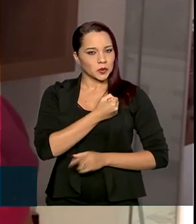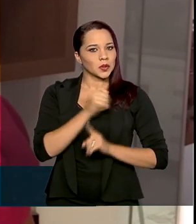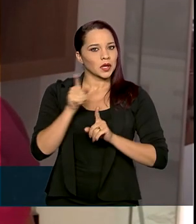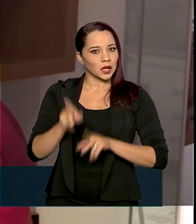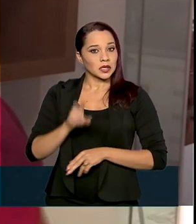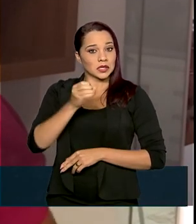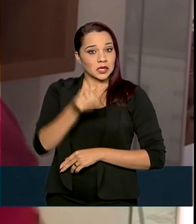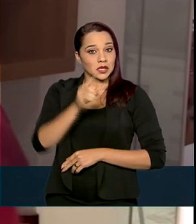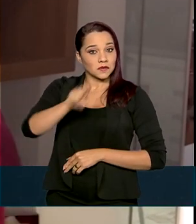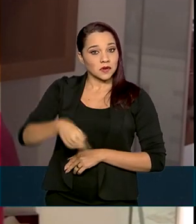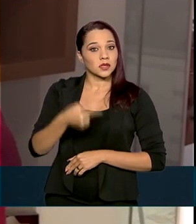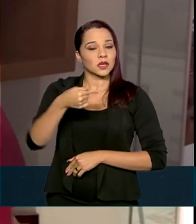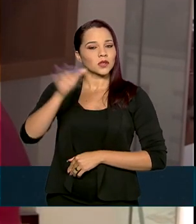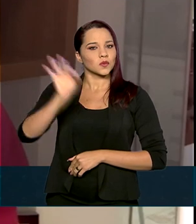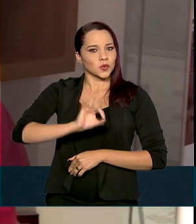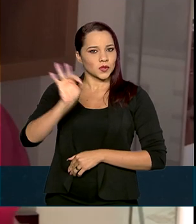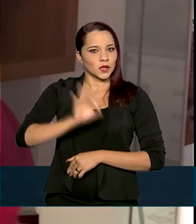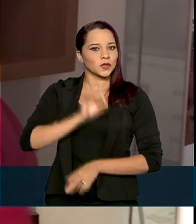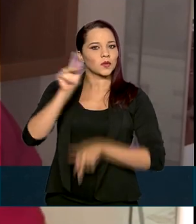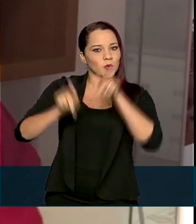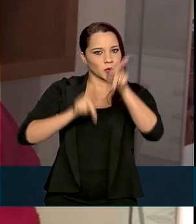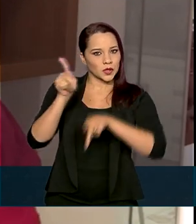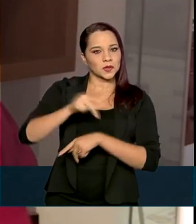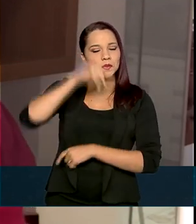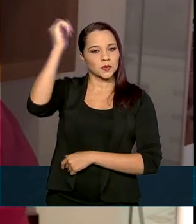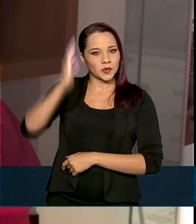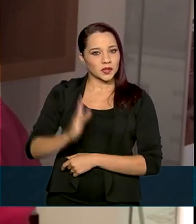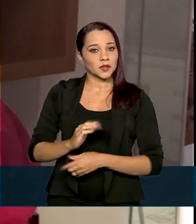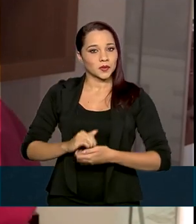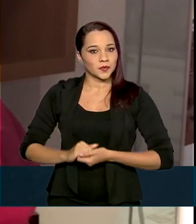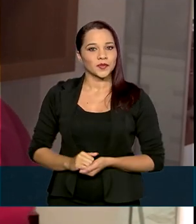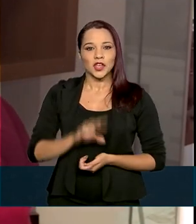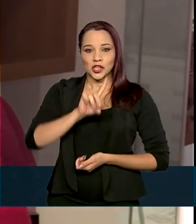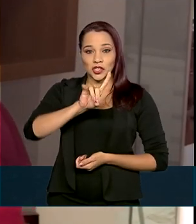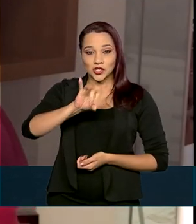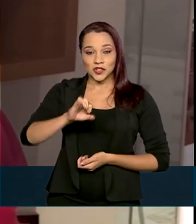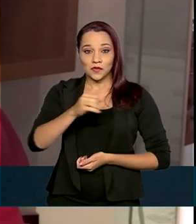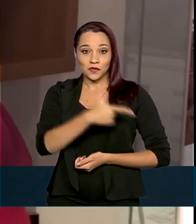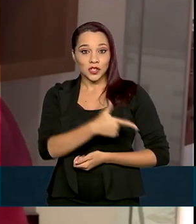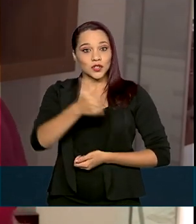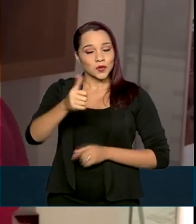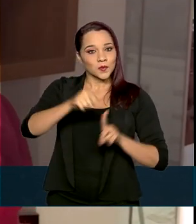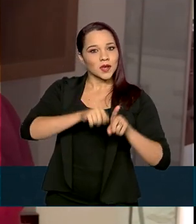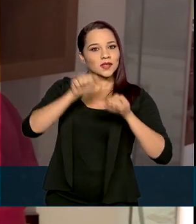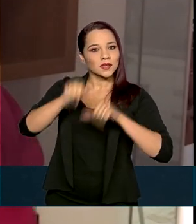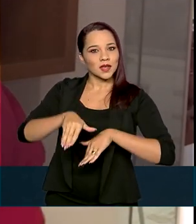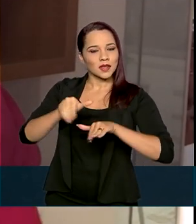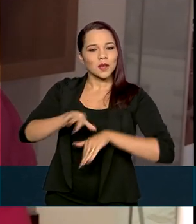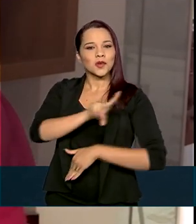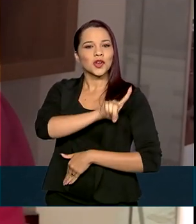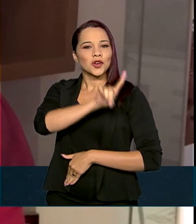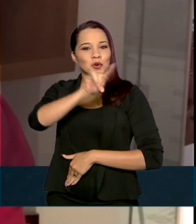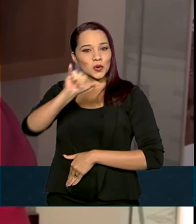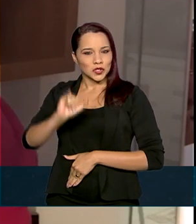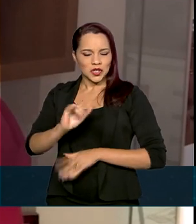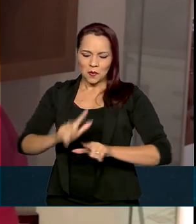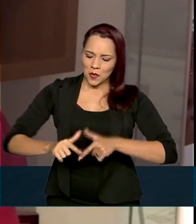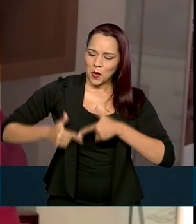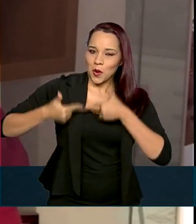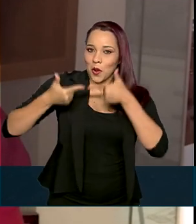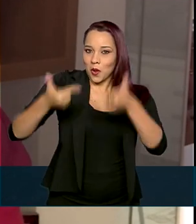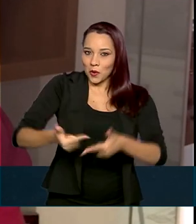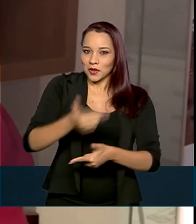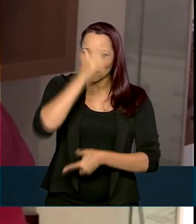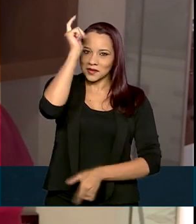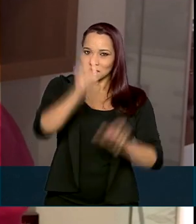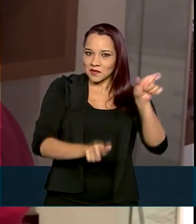6,7% da população. E dia 21 de setembro é a data que marca a luta dessas